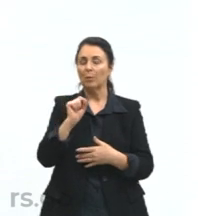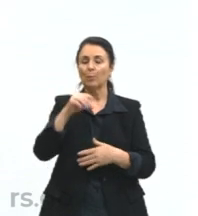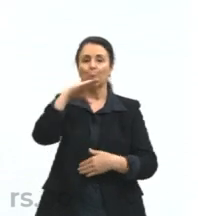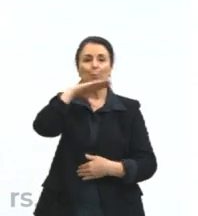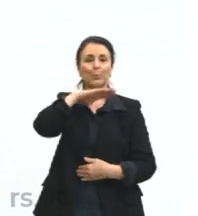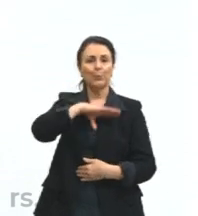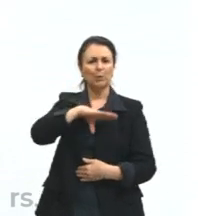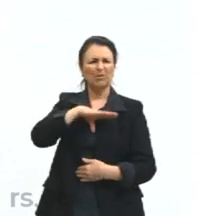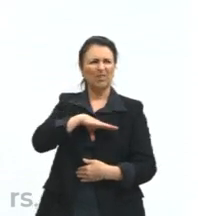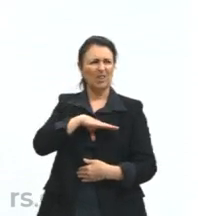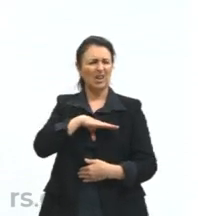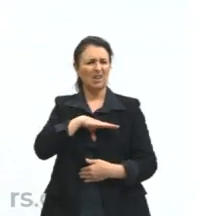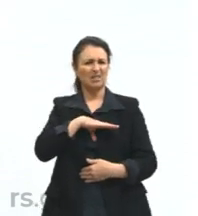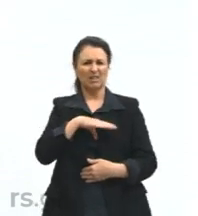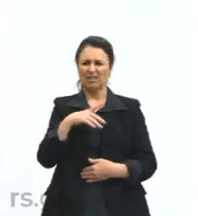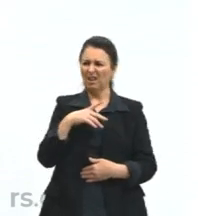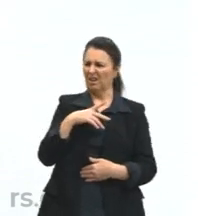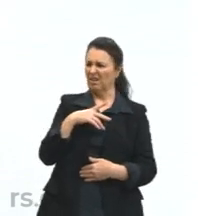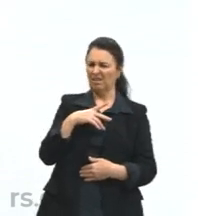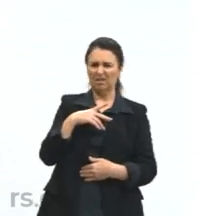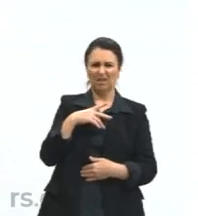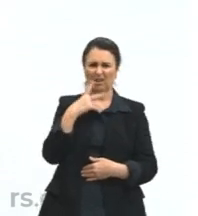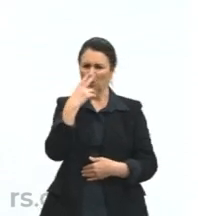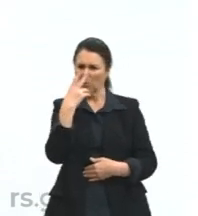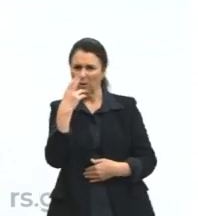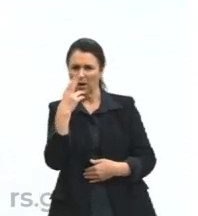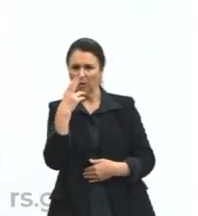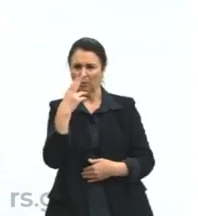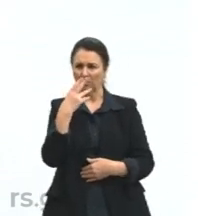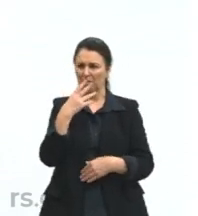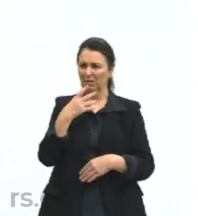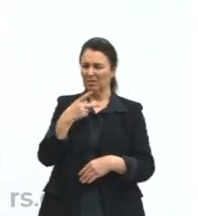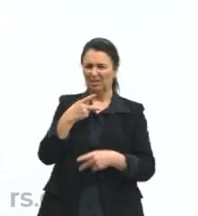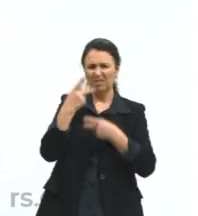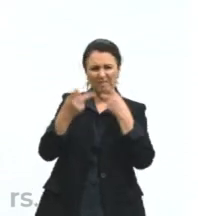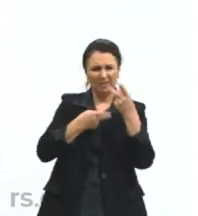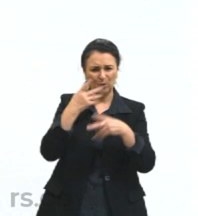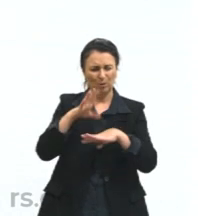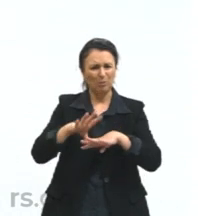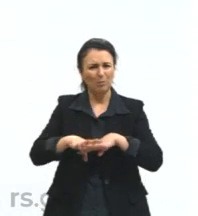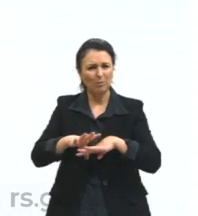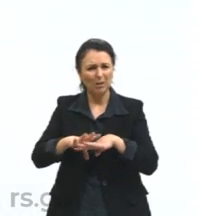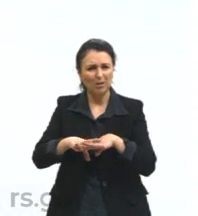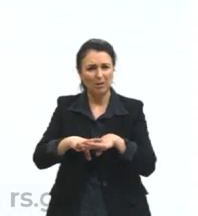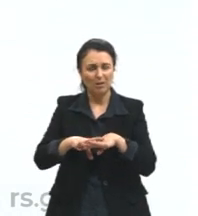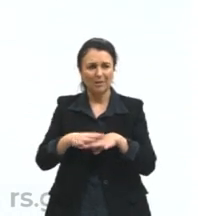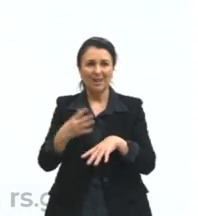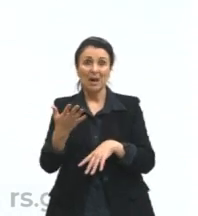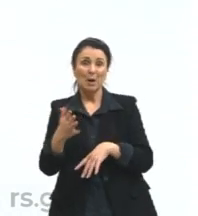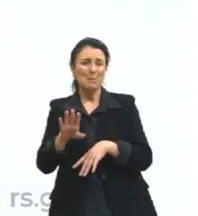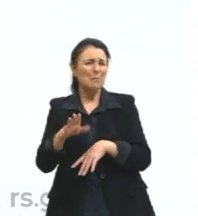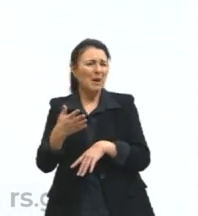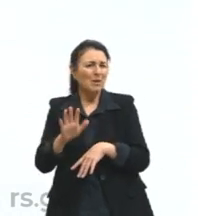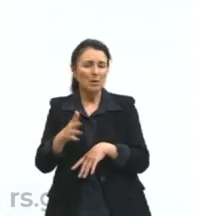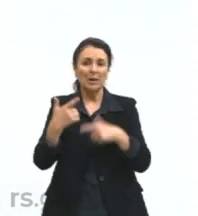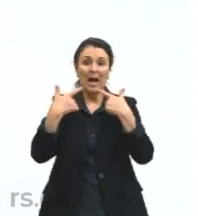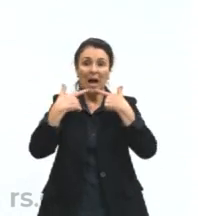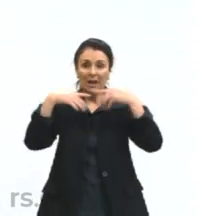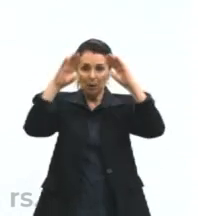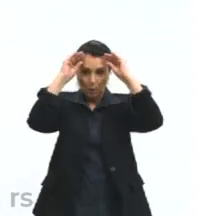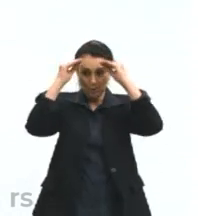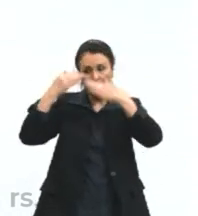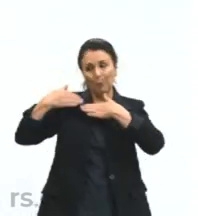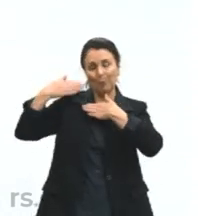Português, professor, mas tem um igual e tem um mais, eu estou falando de matemática? Mais ou menos, ele trabalha a linguagem como um